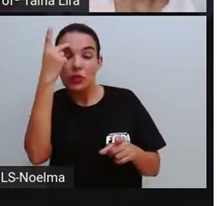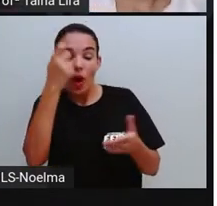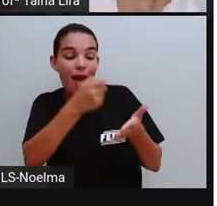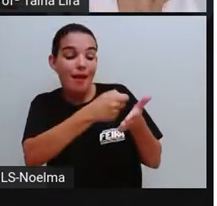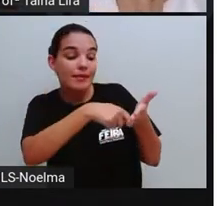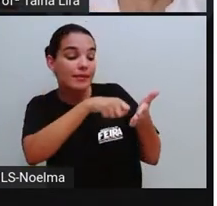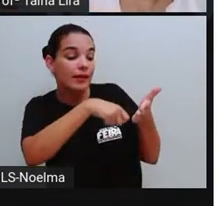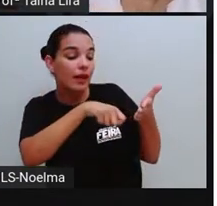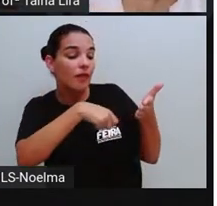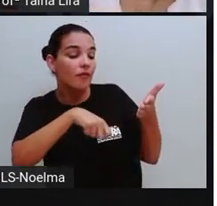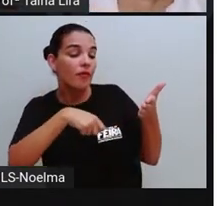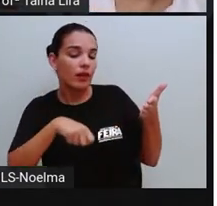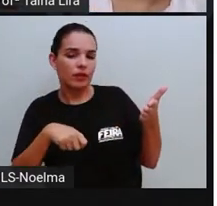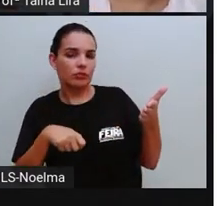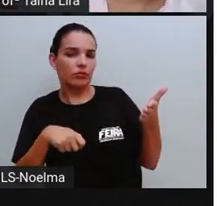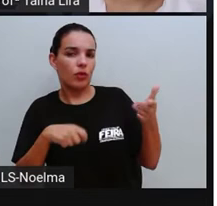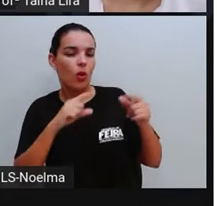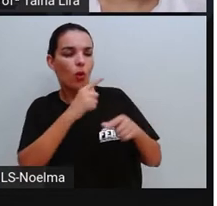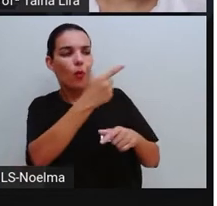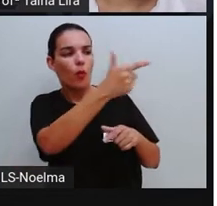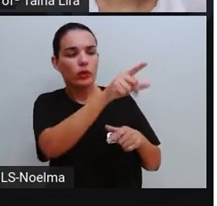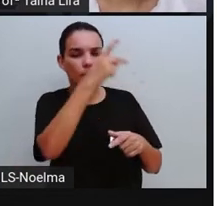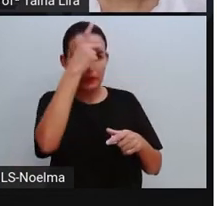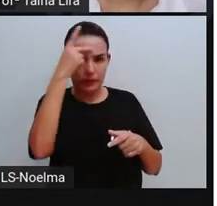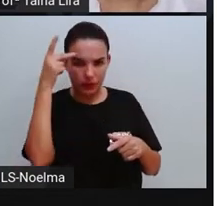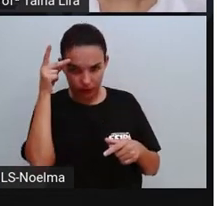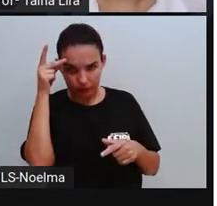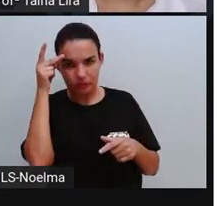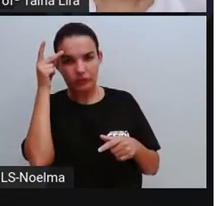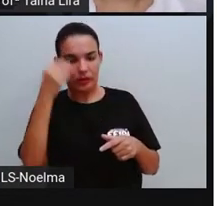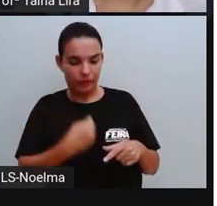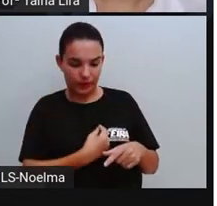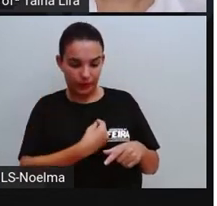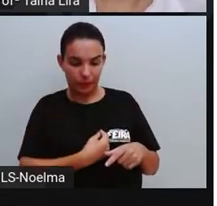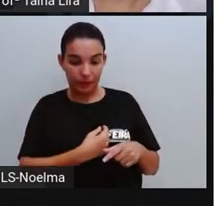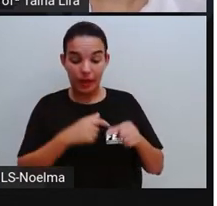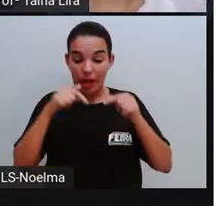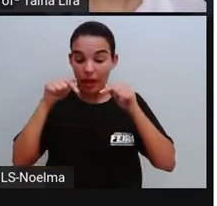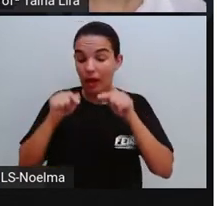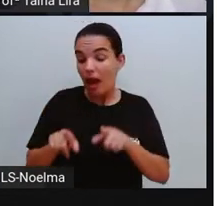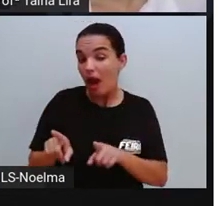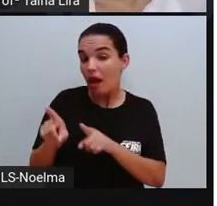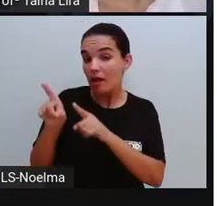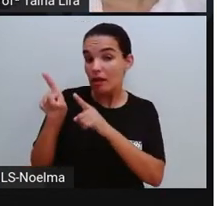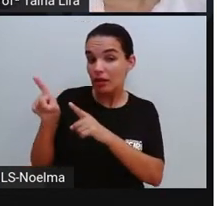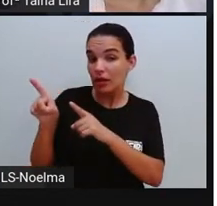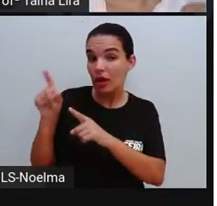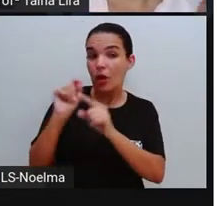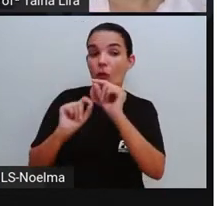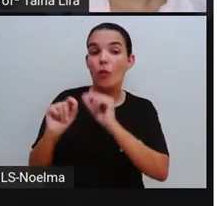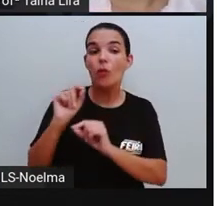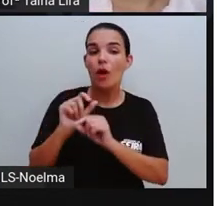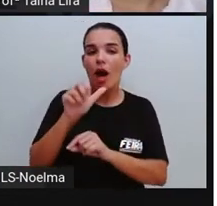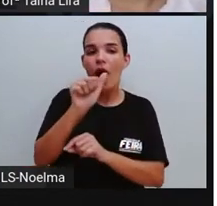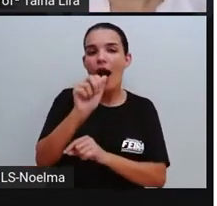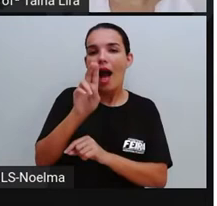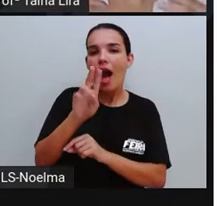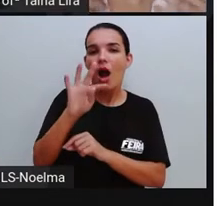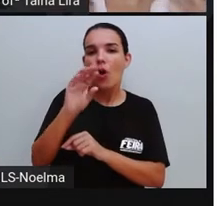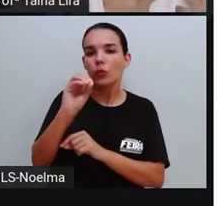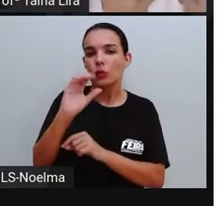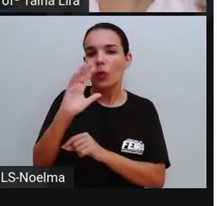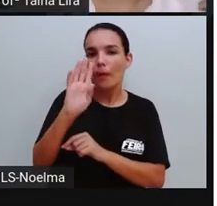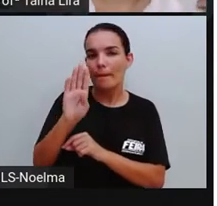sobre a vida de outra pessoa, tá? Aqui na autobiografia, é a biografia